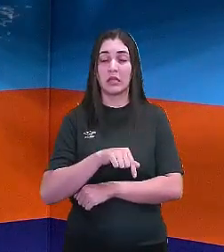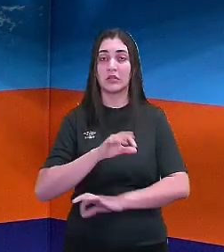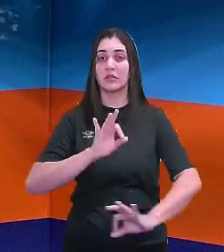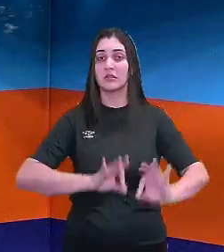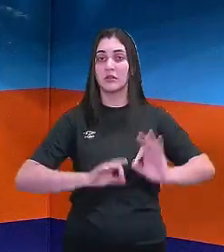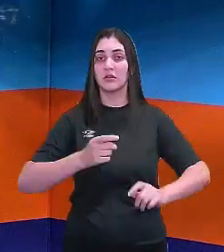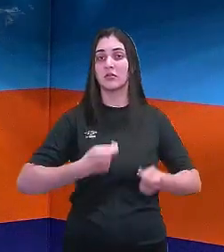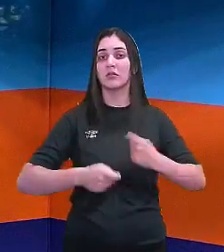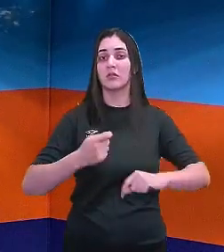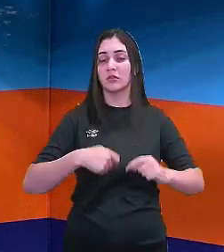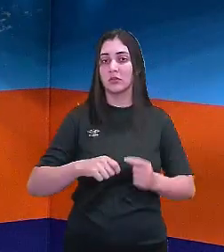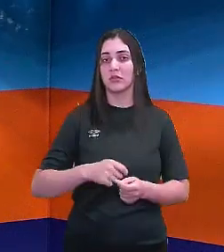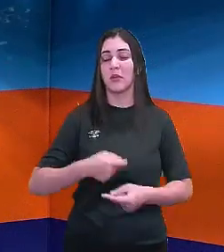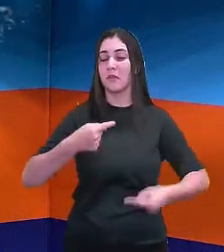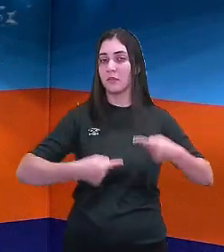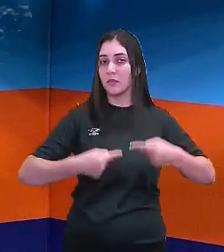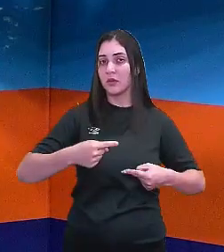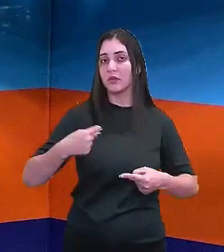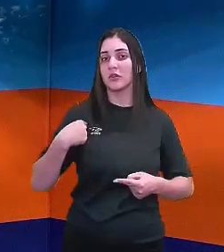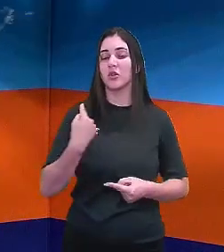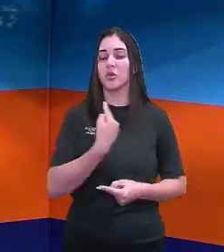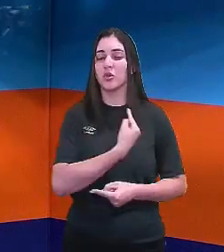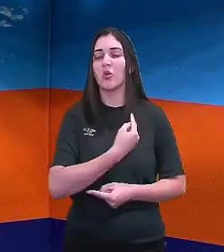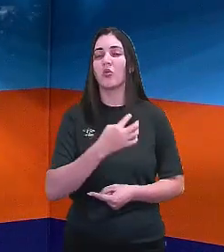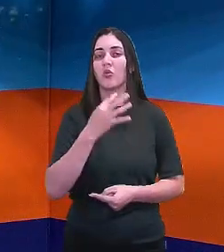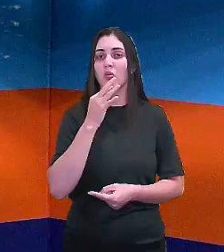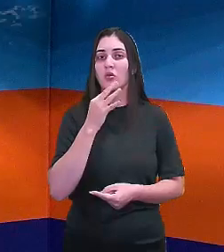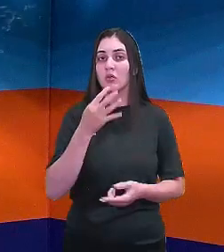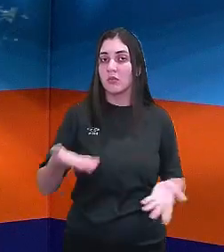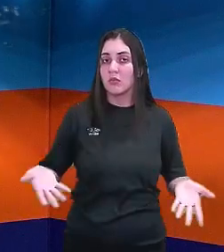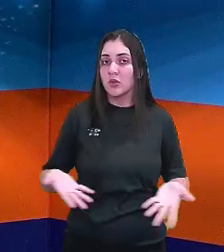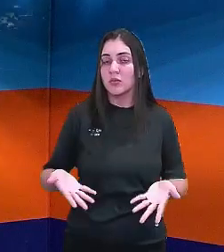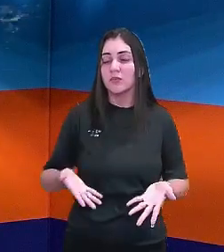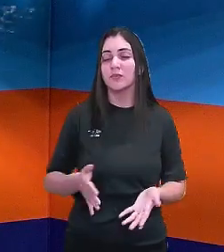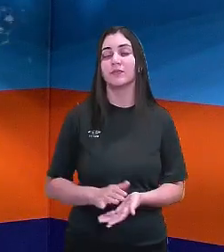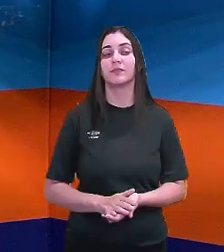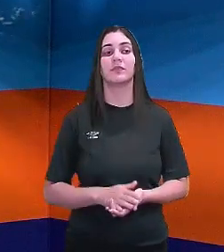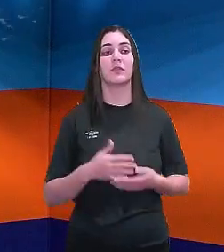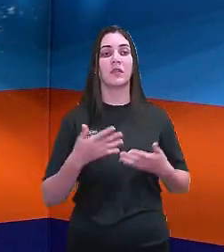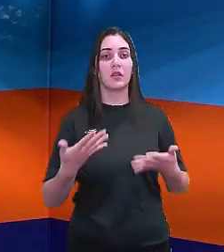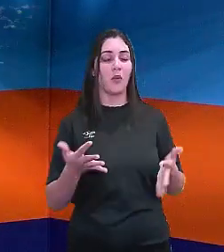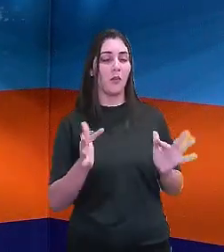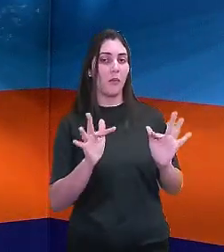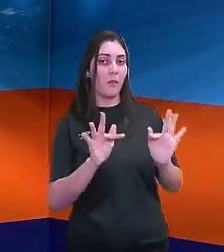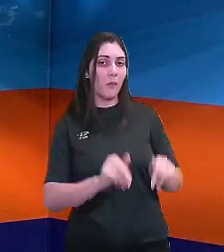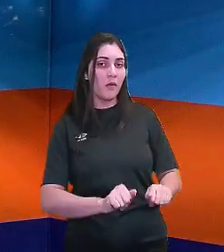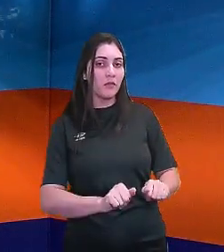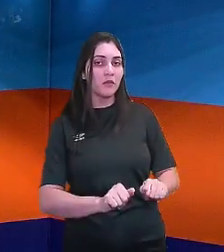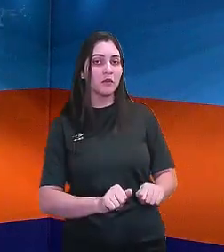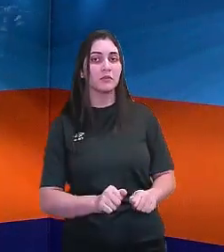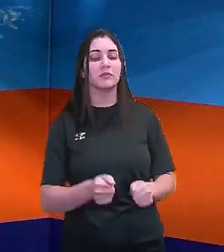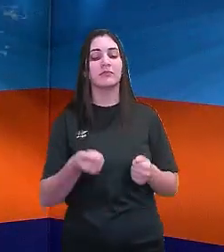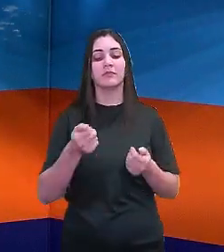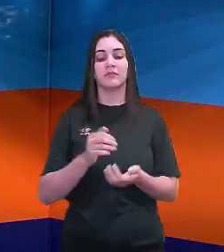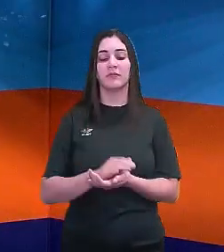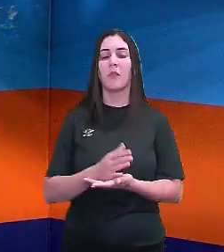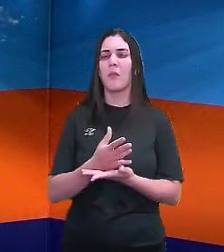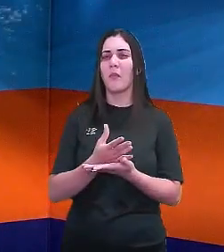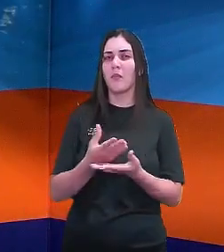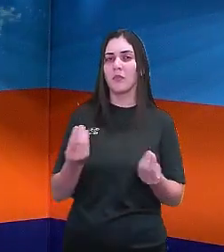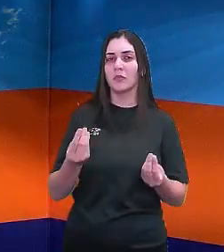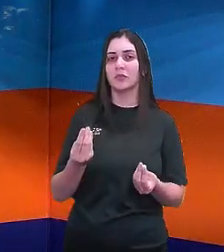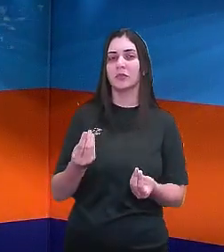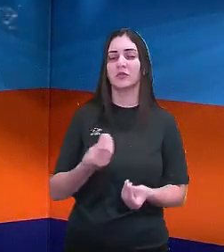administrativa, política, que nós conhecemos hoje. Então, para finalizar, muito do nosso